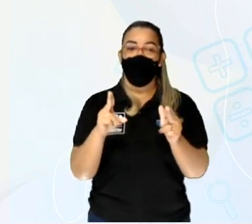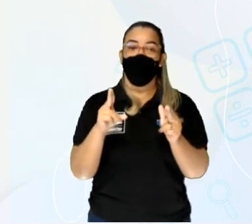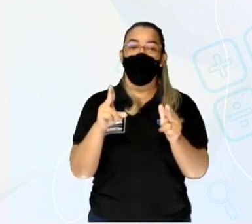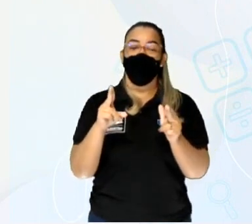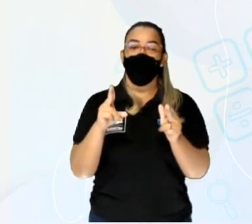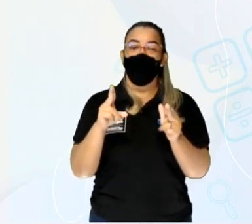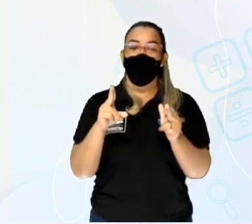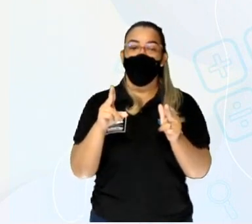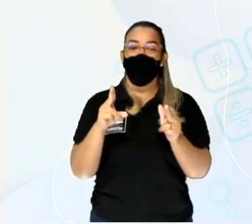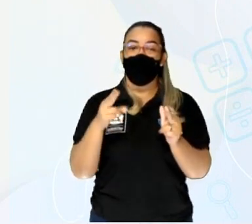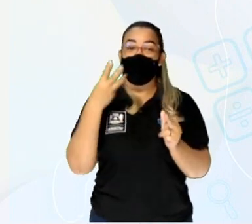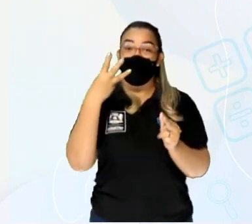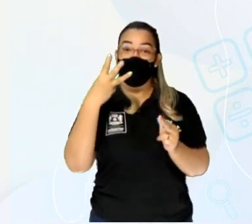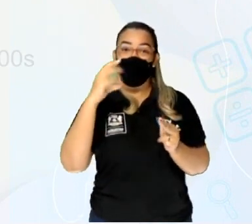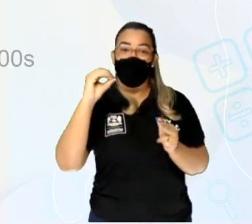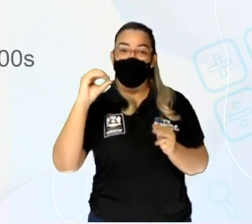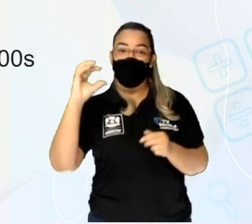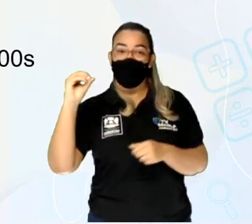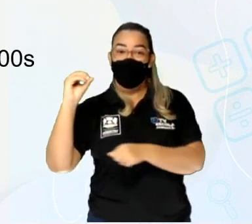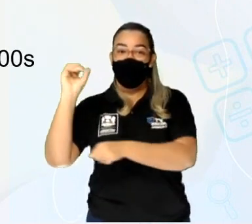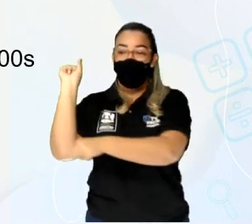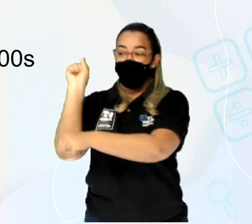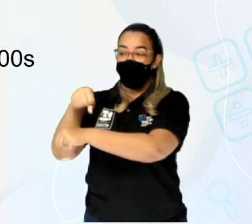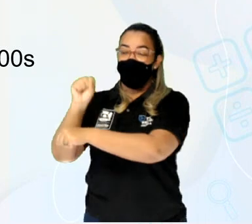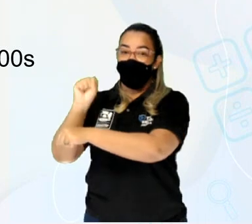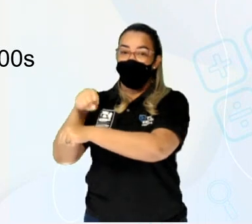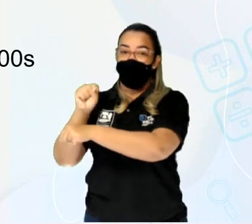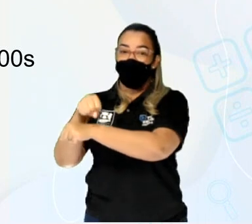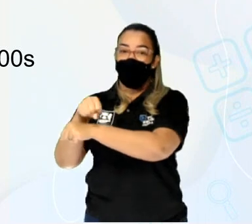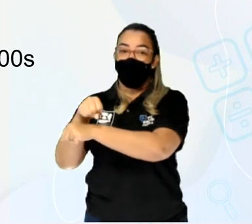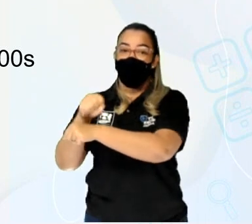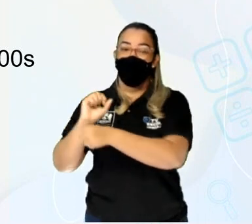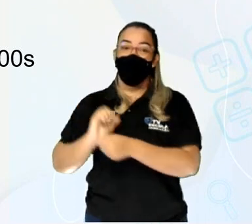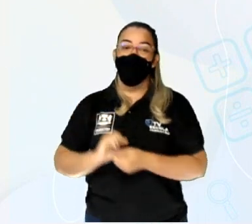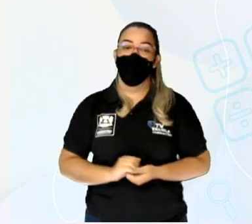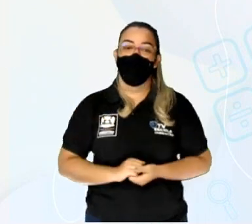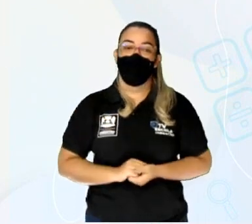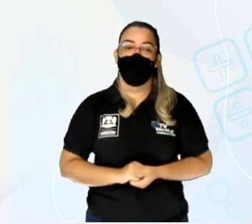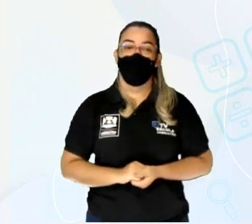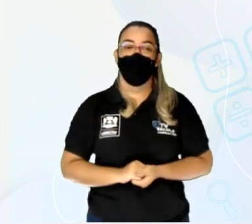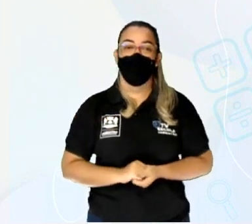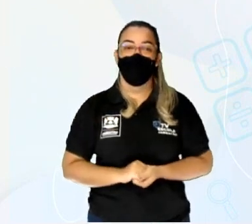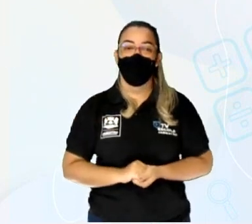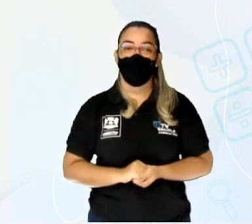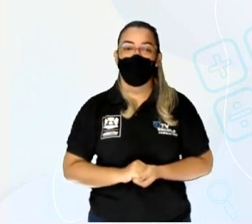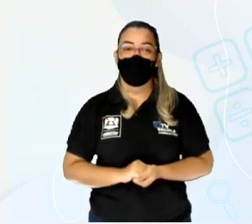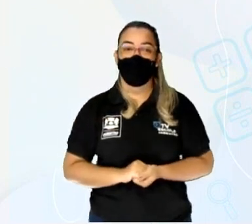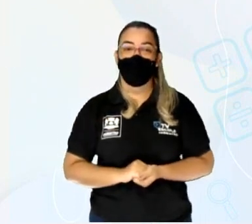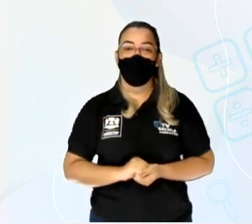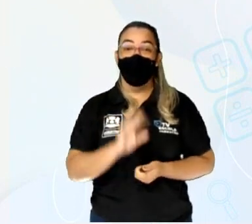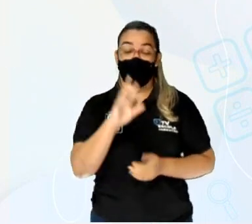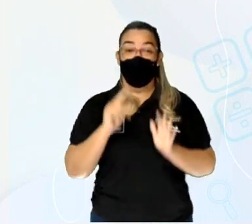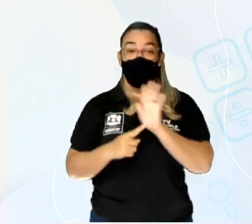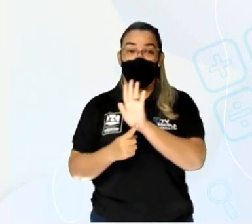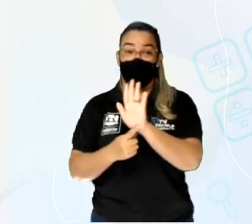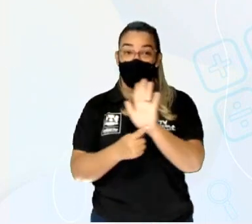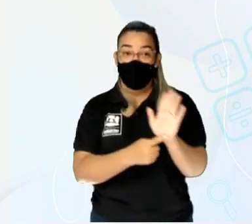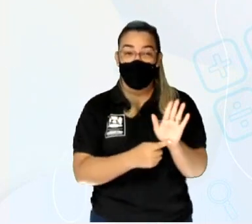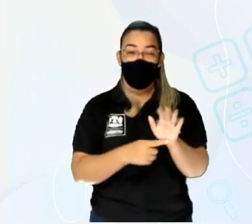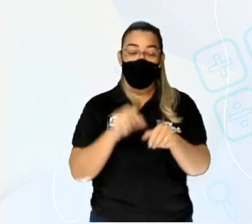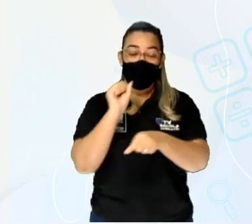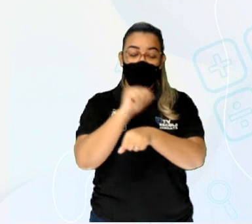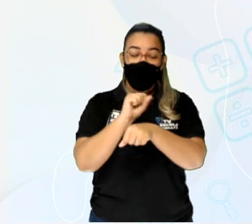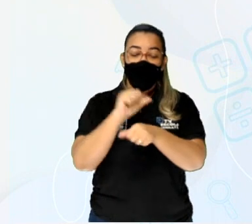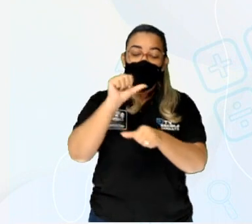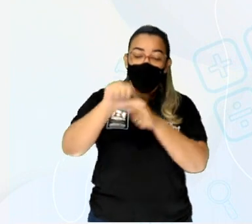60 é igual a 300 segundos. Para representar segundos em minutos